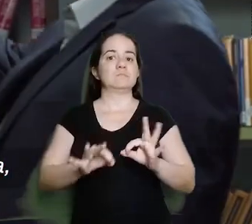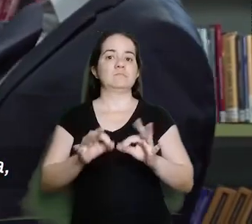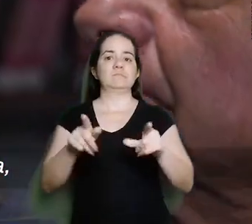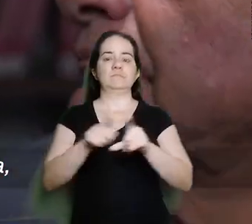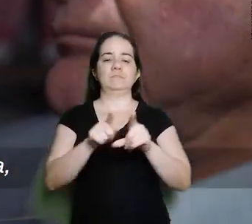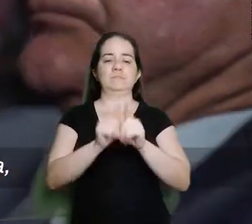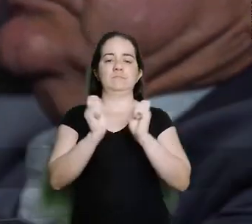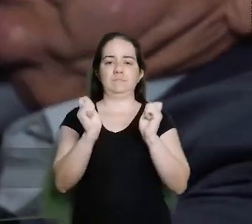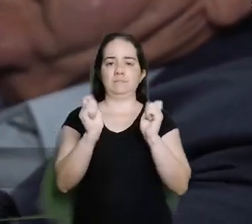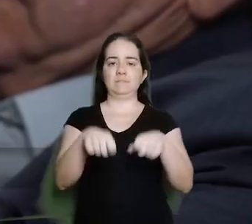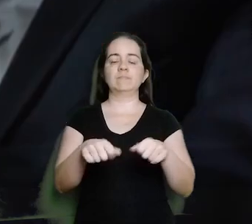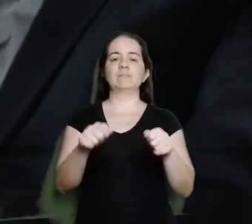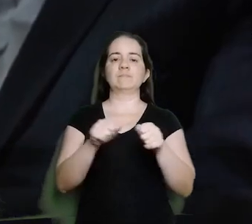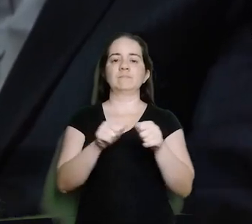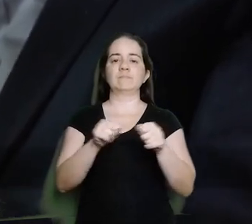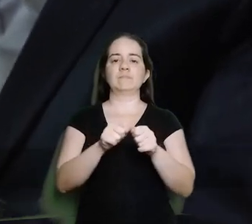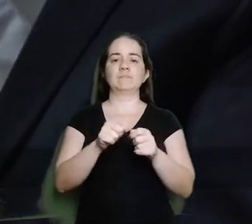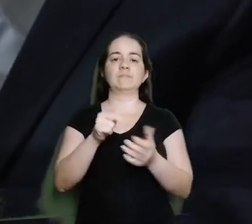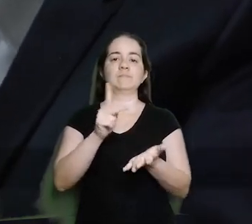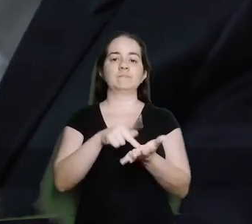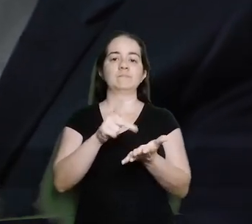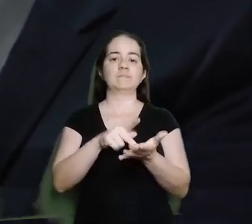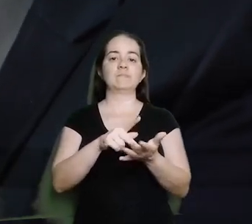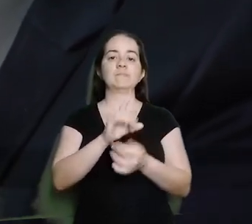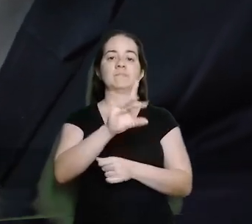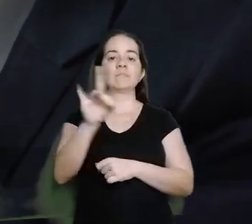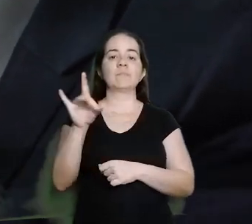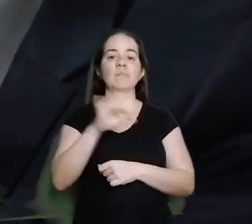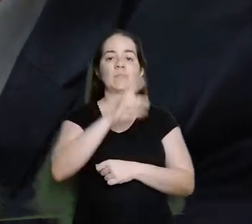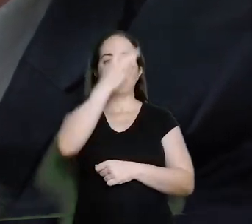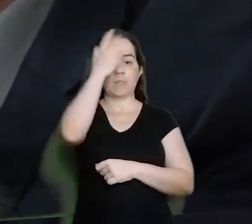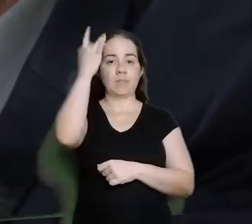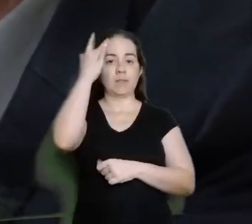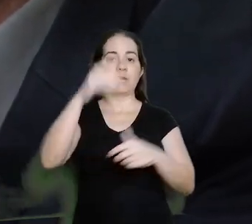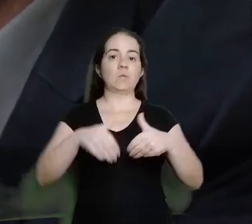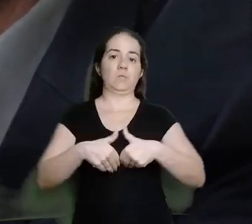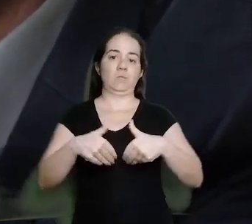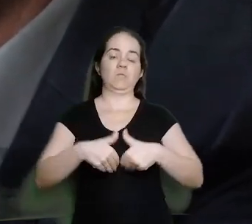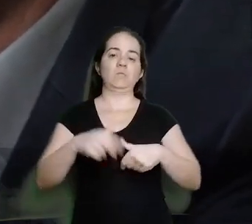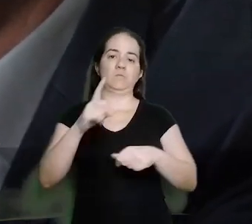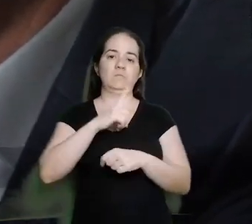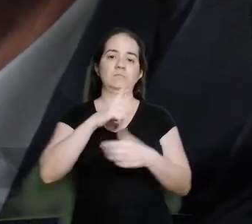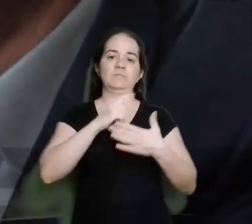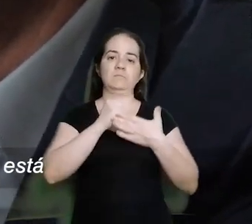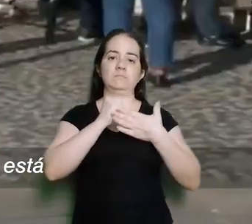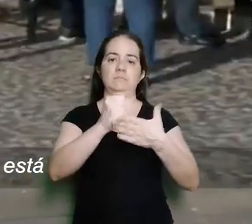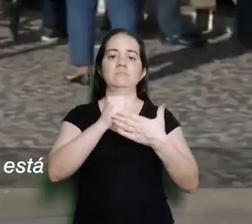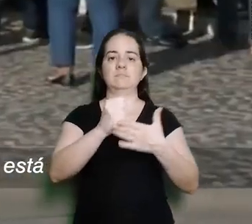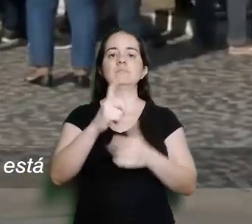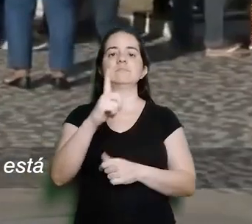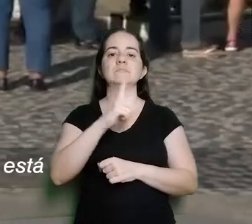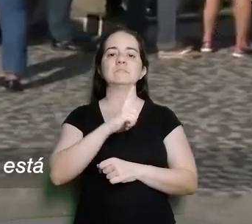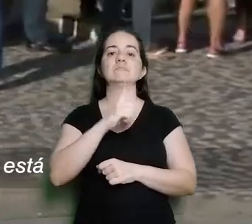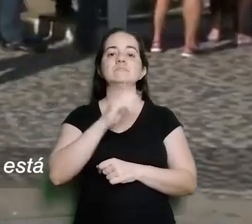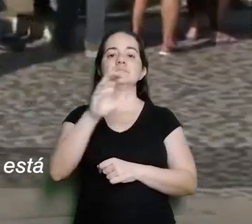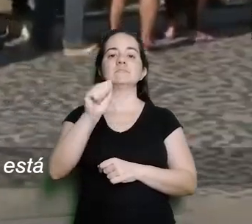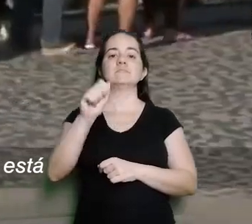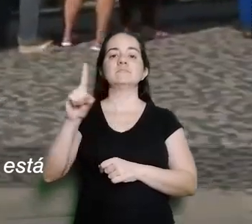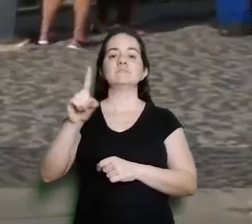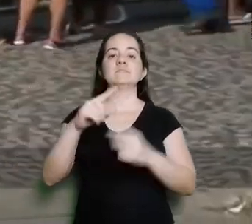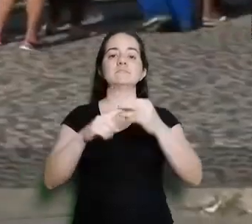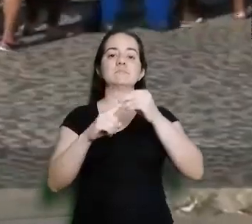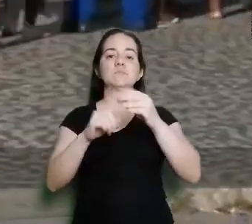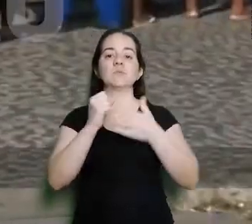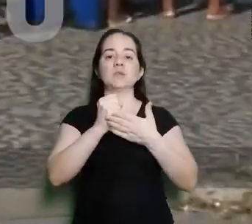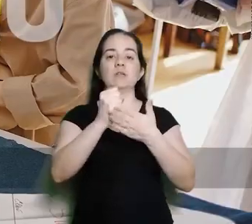honestidade e competência, a gestão de Carlos Manato vai chegar em cada capixaba que está passando fome. Complementando a renda de